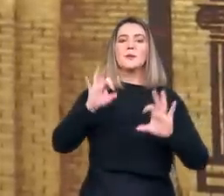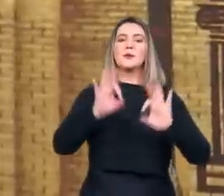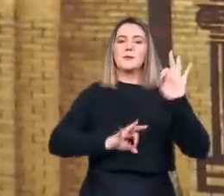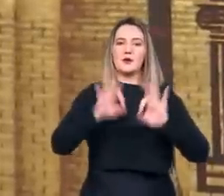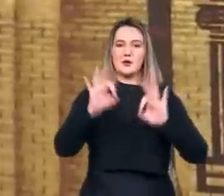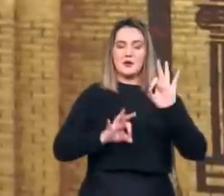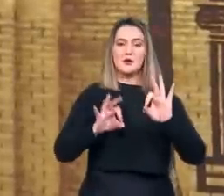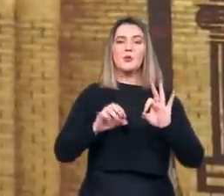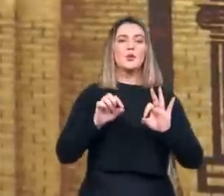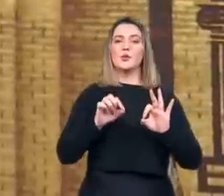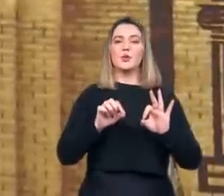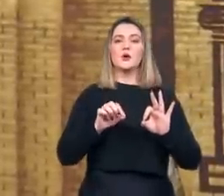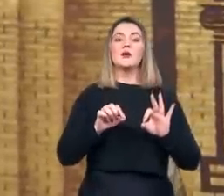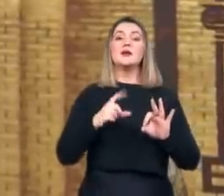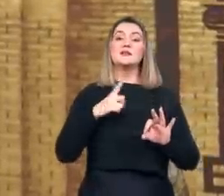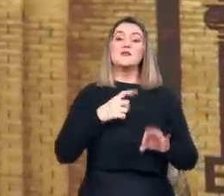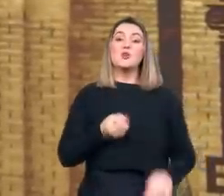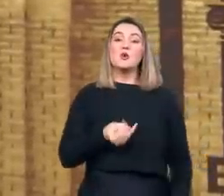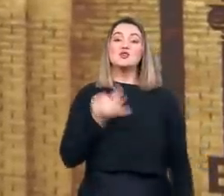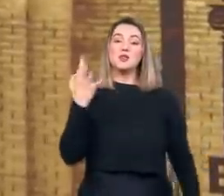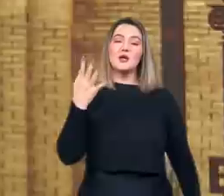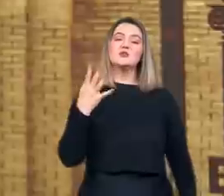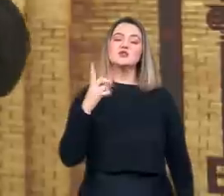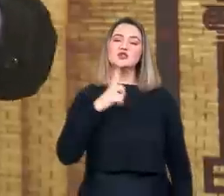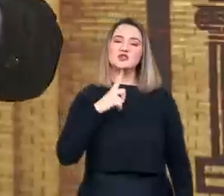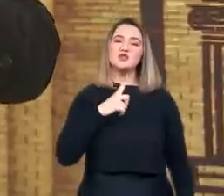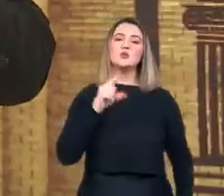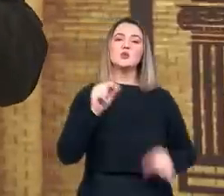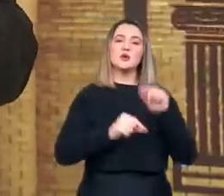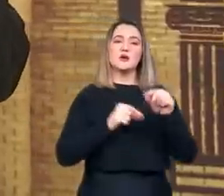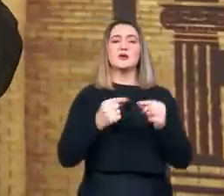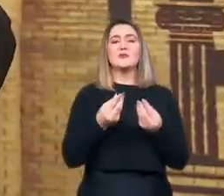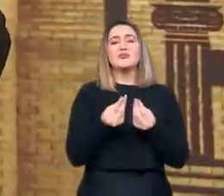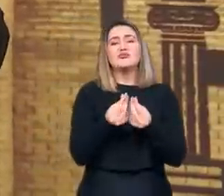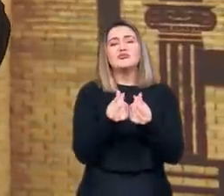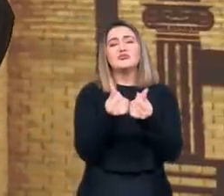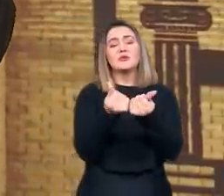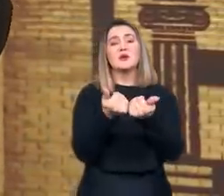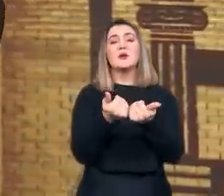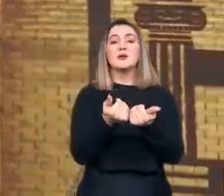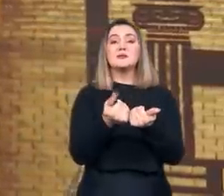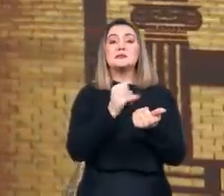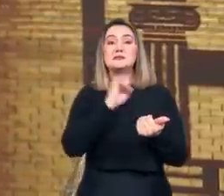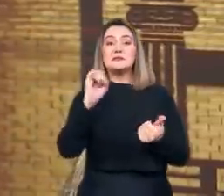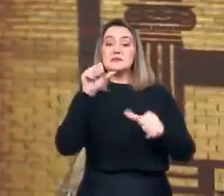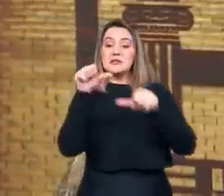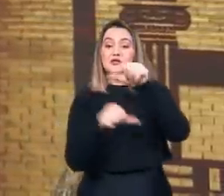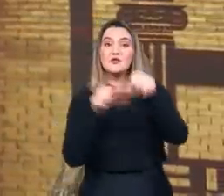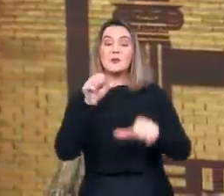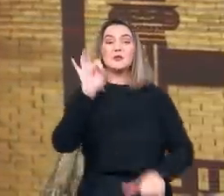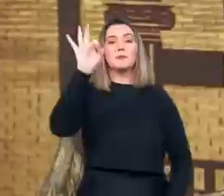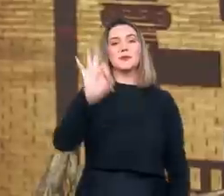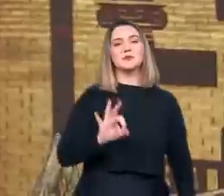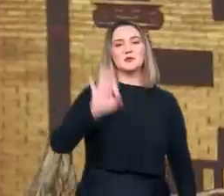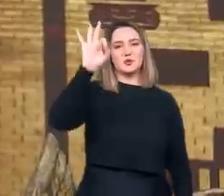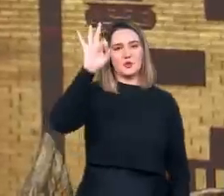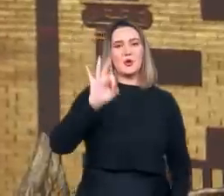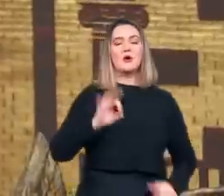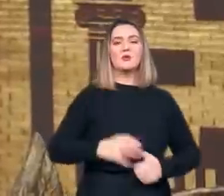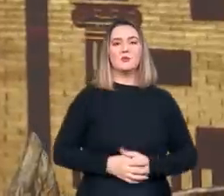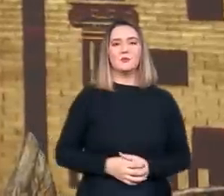Papa, esta quantidade ainda era ínfima, se transformada em percentual daquilo que se perdeu.